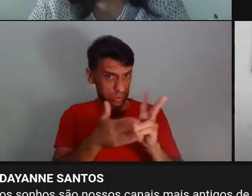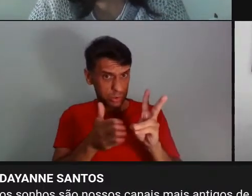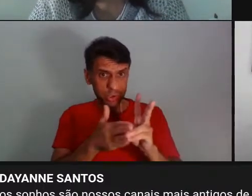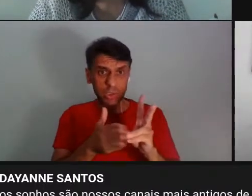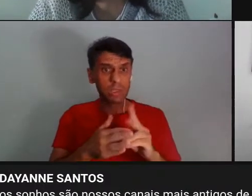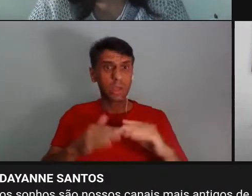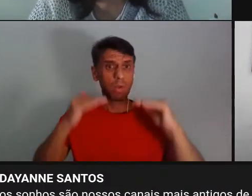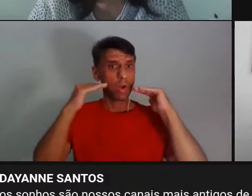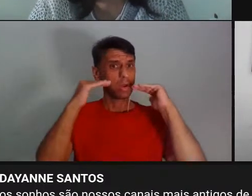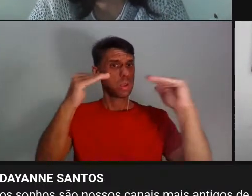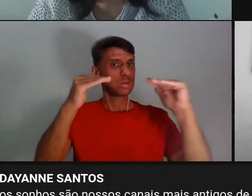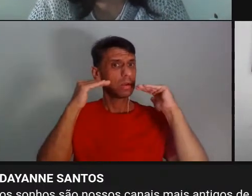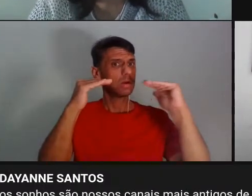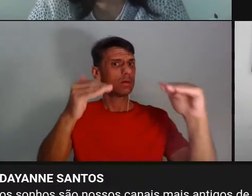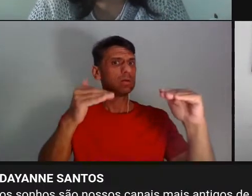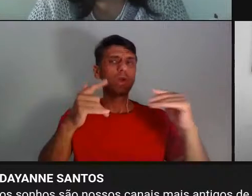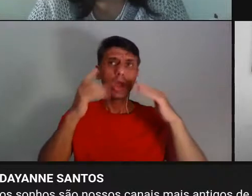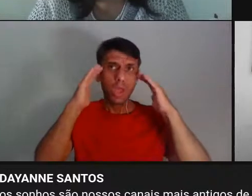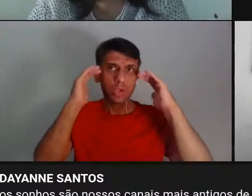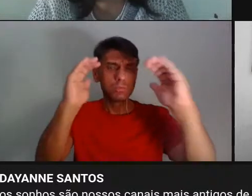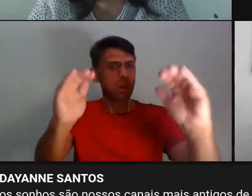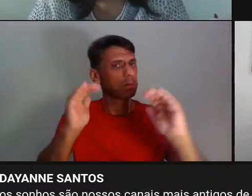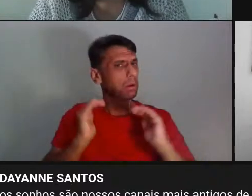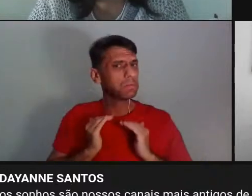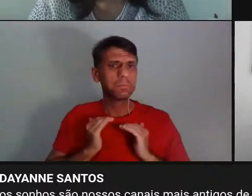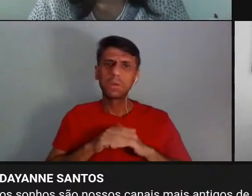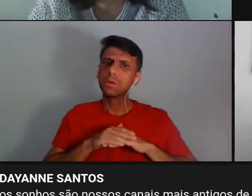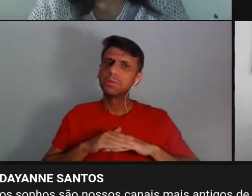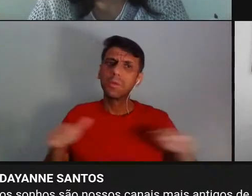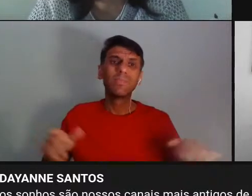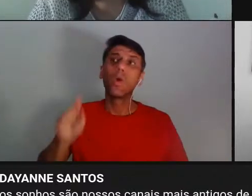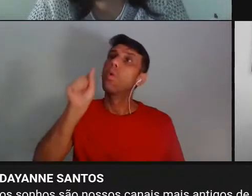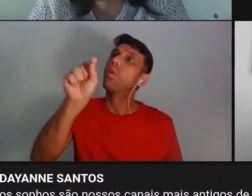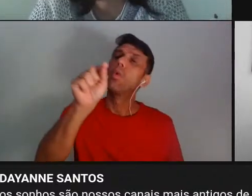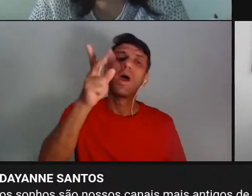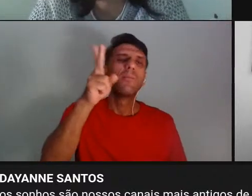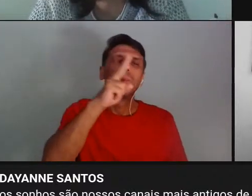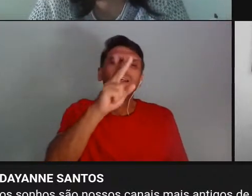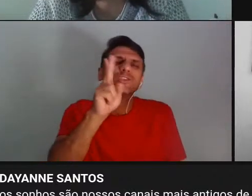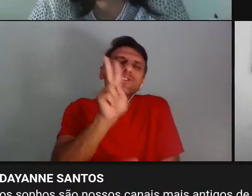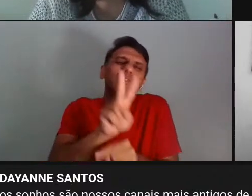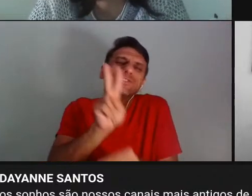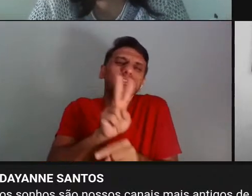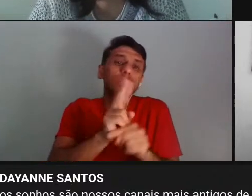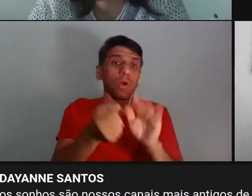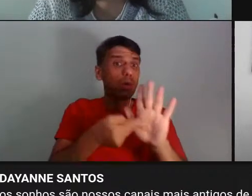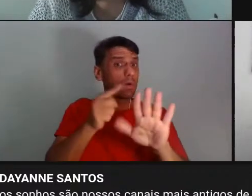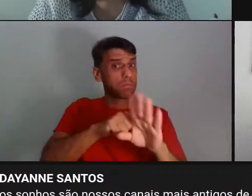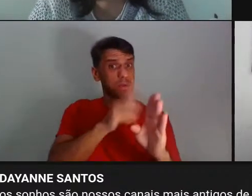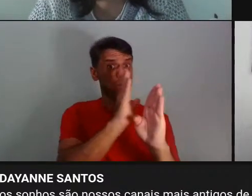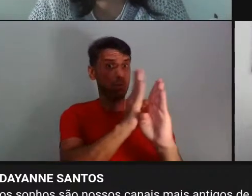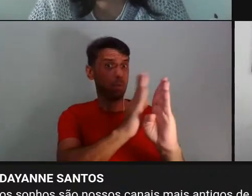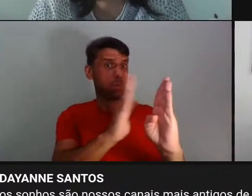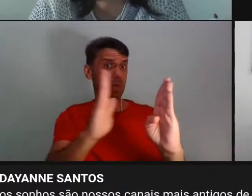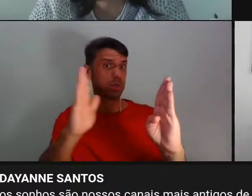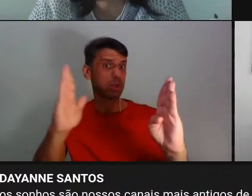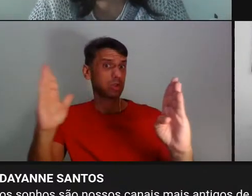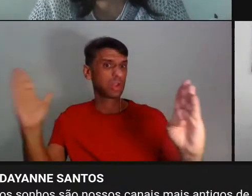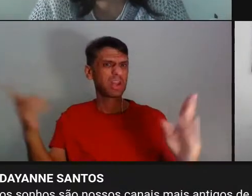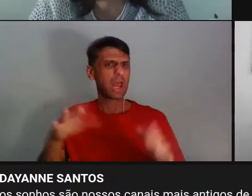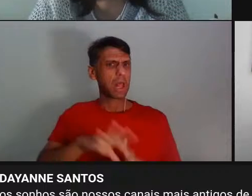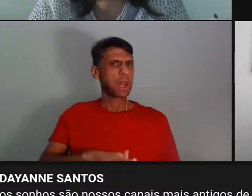porém eles são os nossos, eles são as nossas bibliotecas ambulantes. Eles não são uma liderança, uma